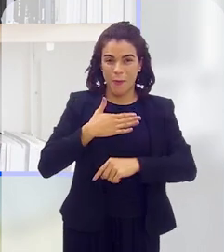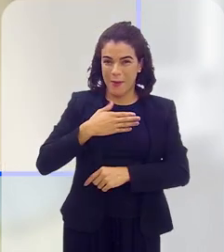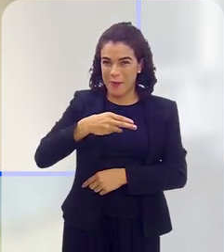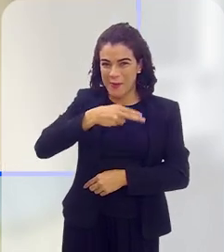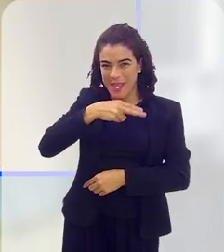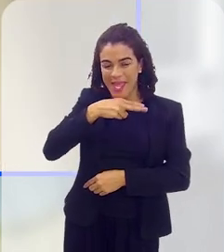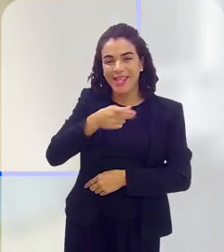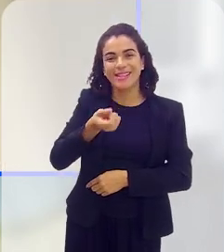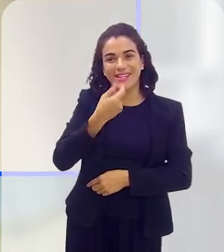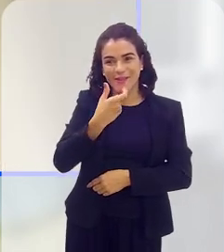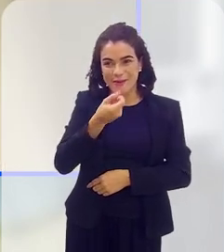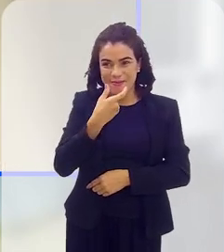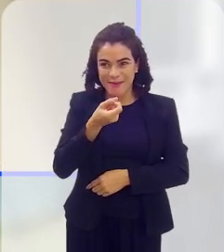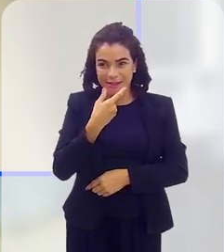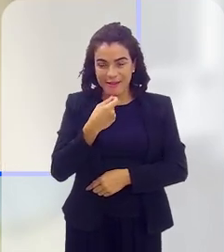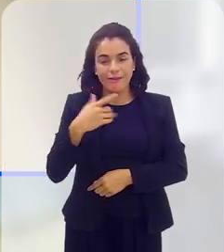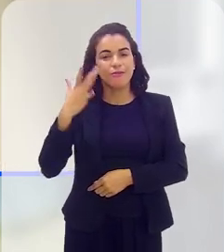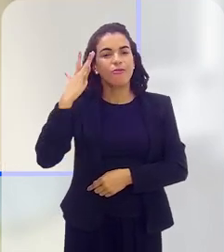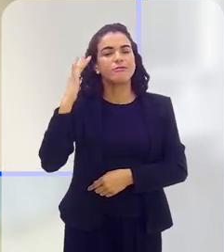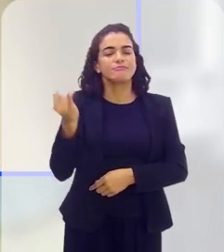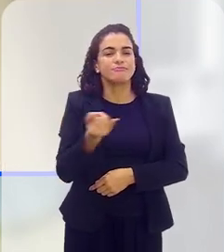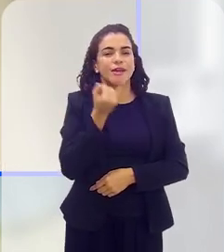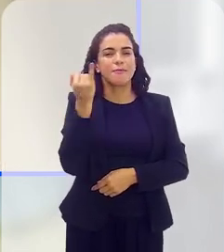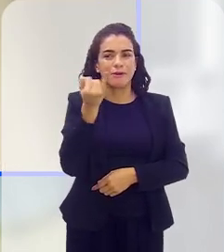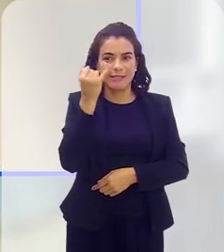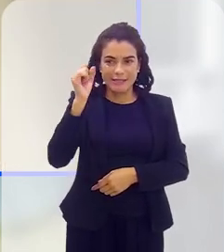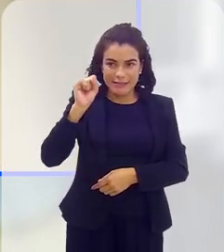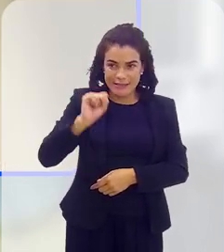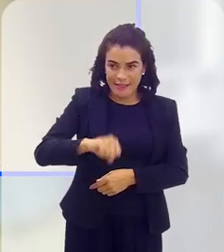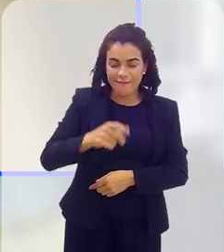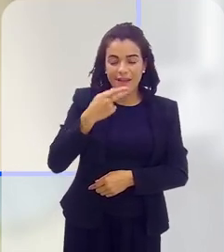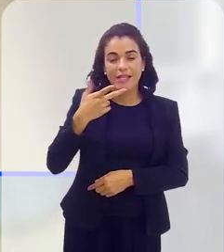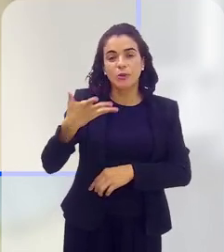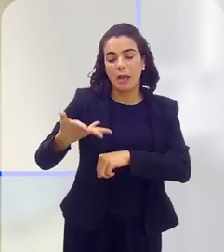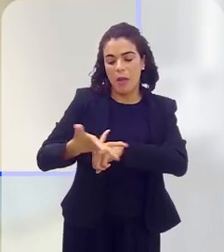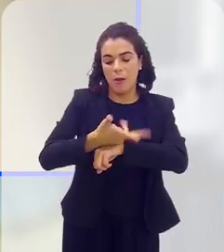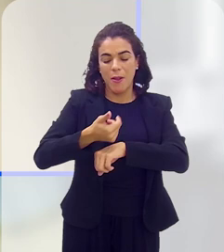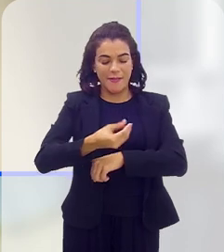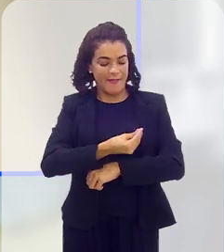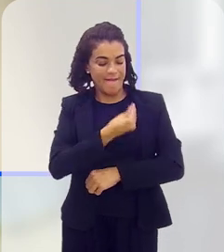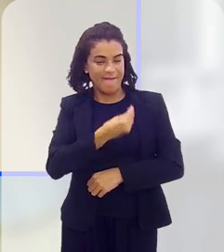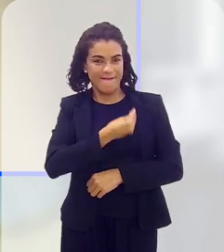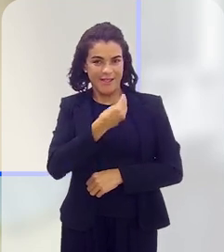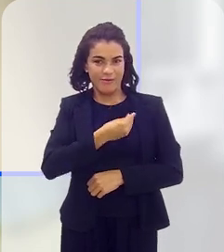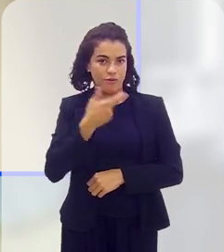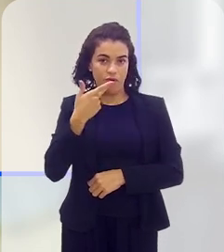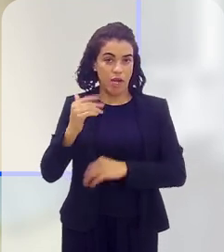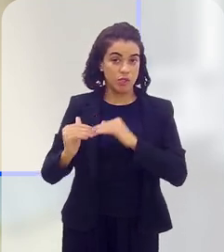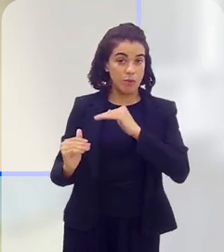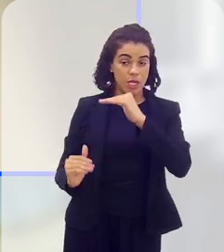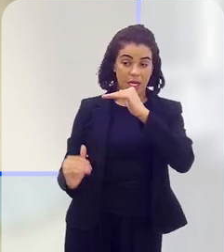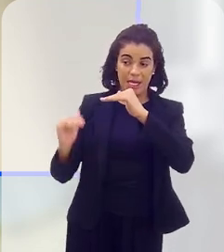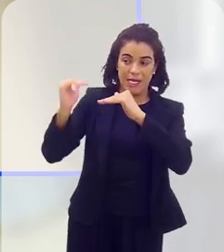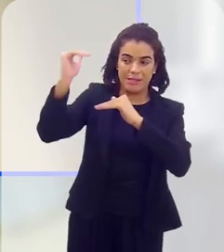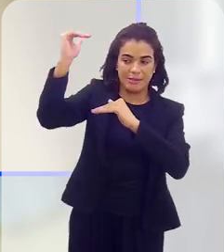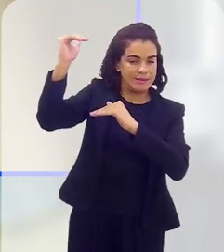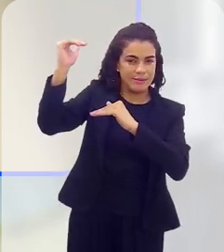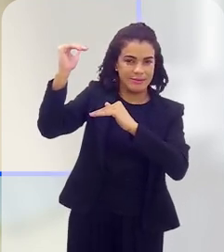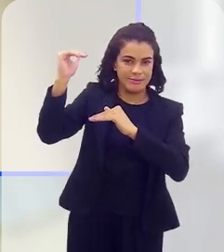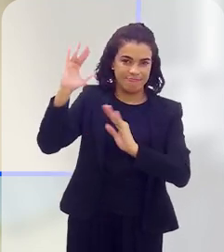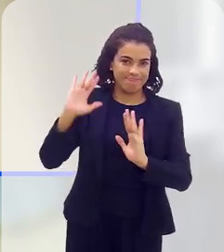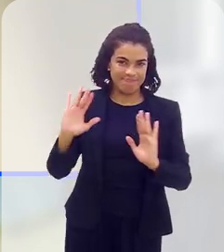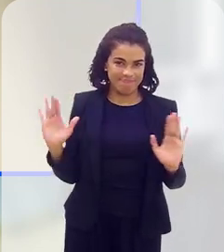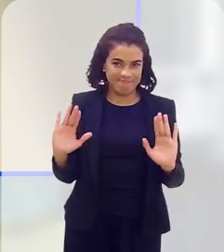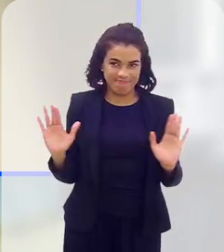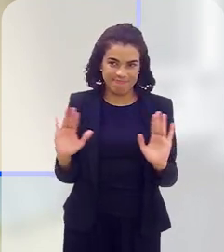meu neto está tomando, eu acho que é importante, a gente fala sobre qualidade de vida, a gente não fala sobre crescimento, eu